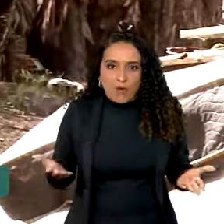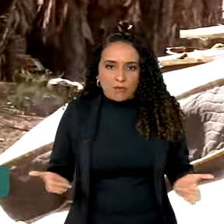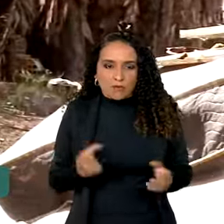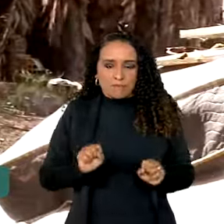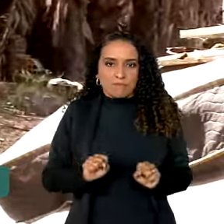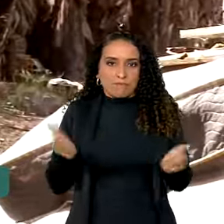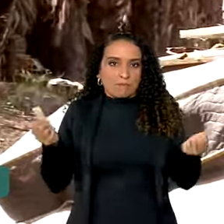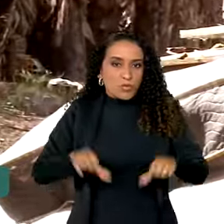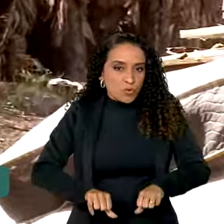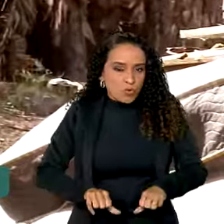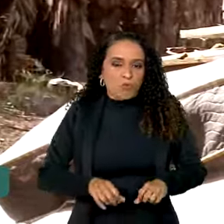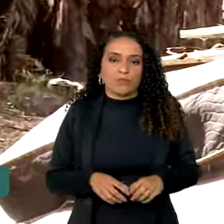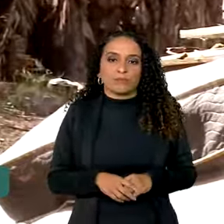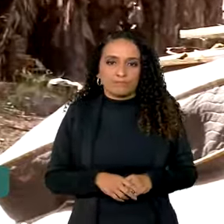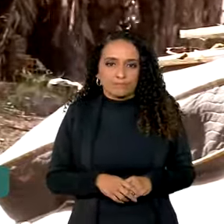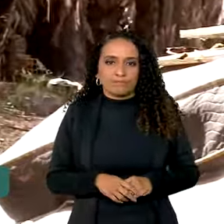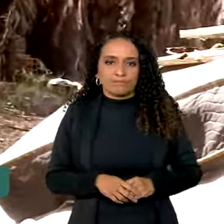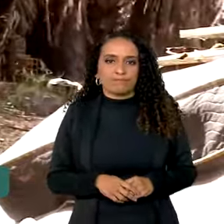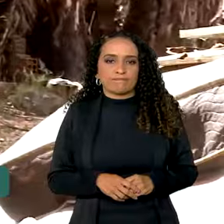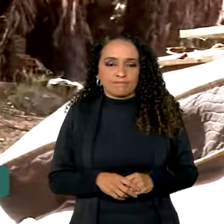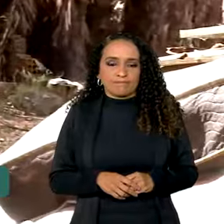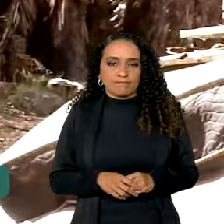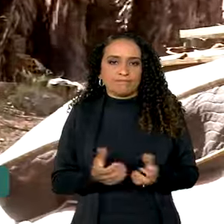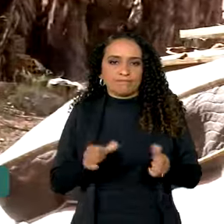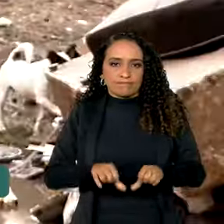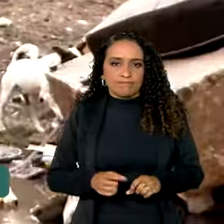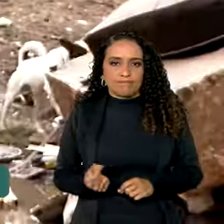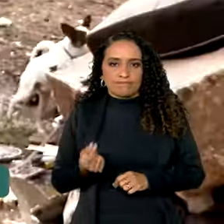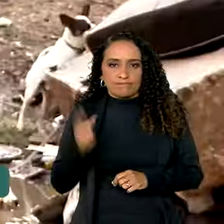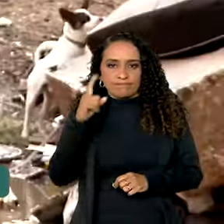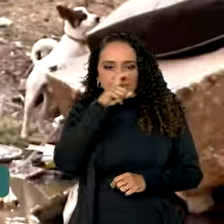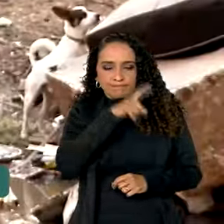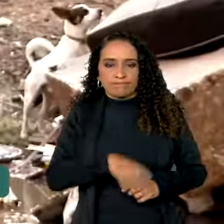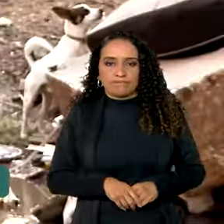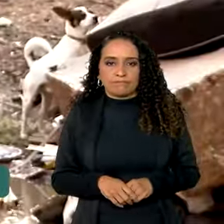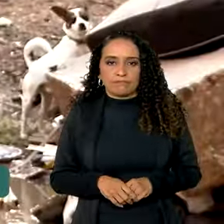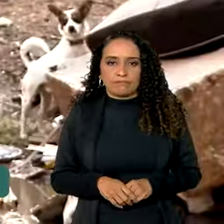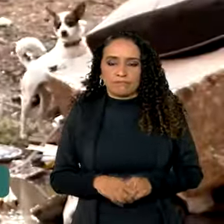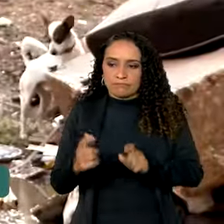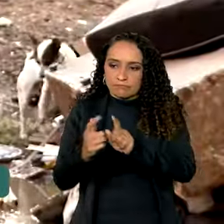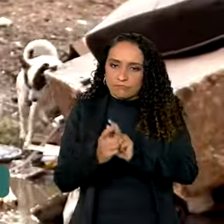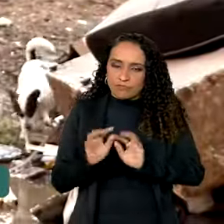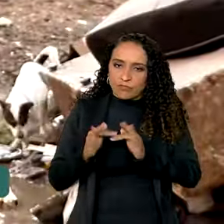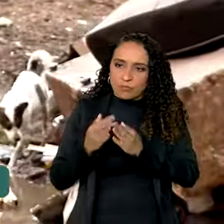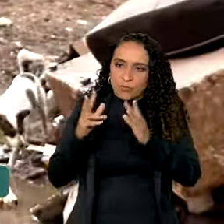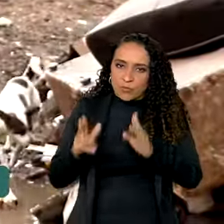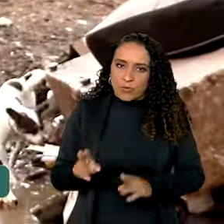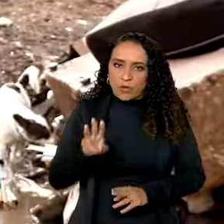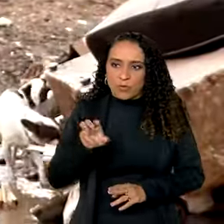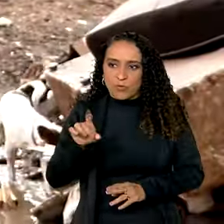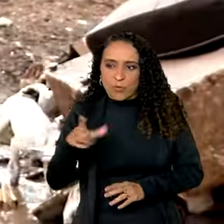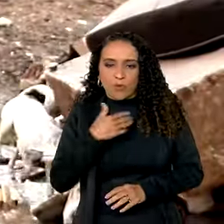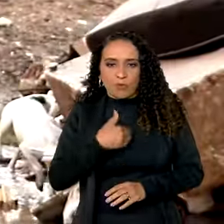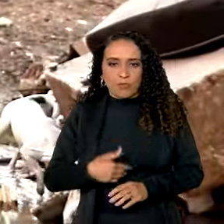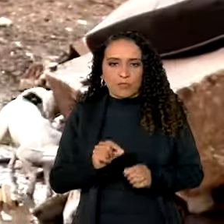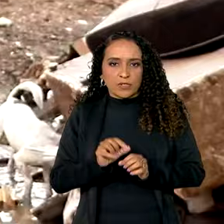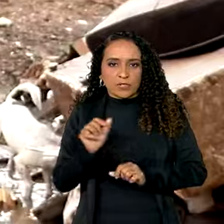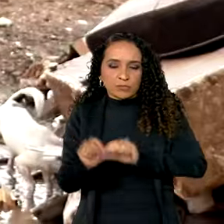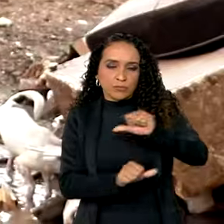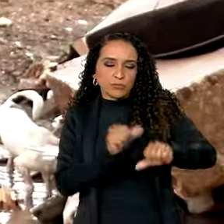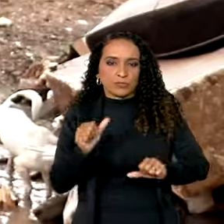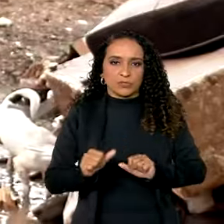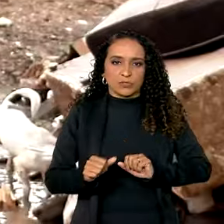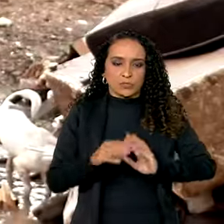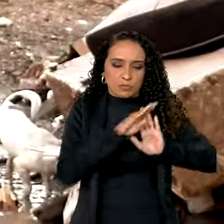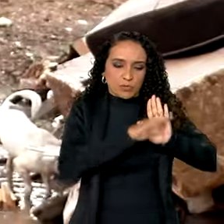Isso acabou agravando a nossa dificuldade financeira. Para atender famílias como a do William, o governo fez uma modificação no